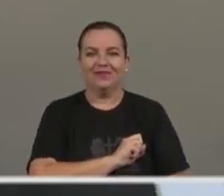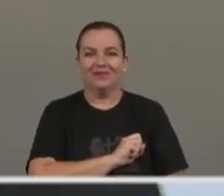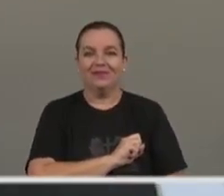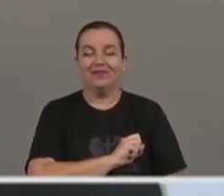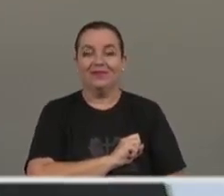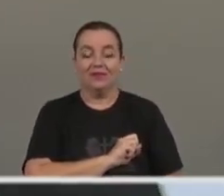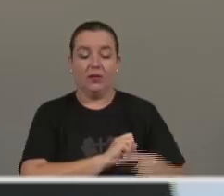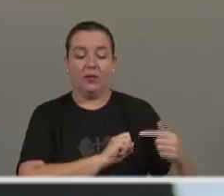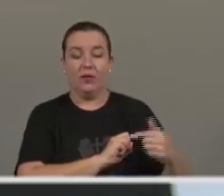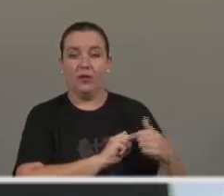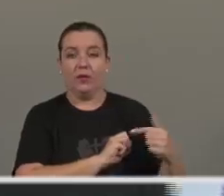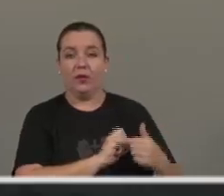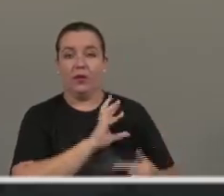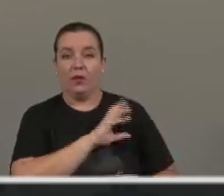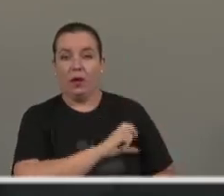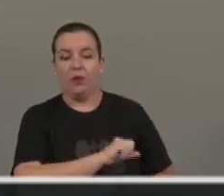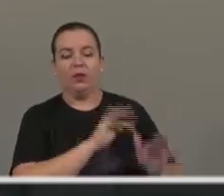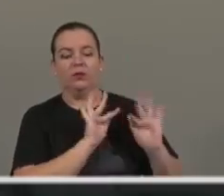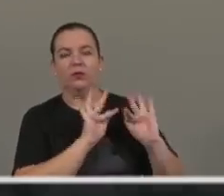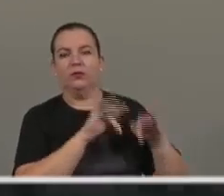este é o fim,